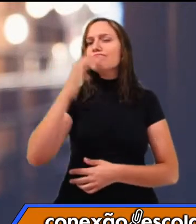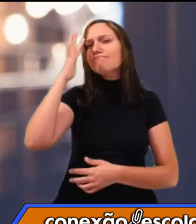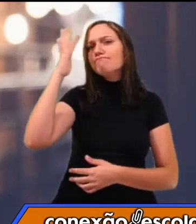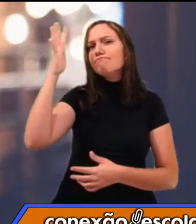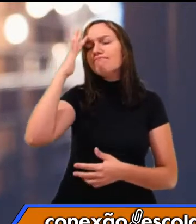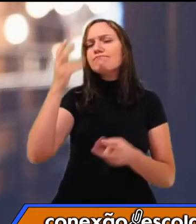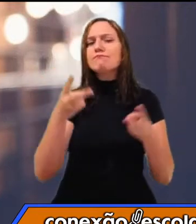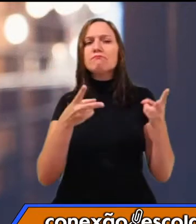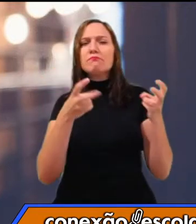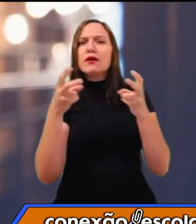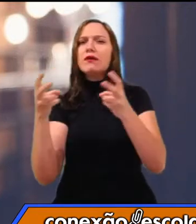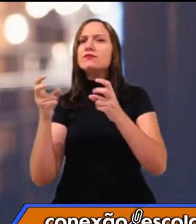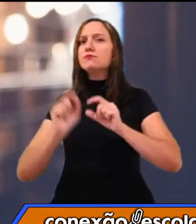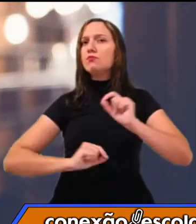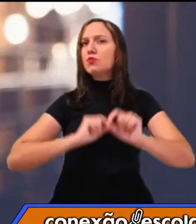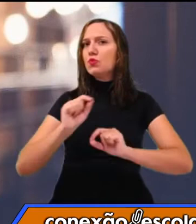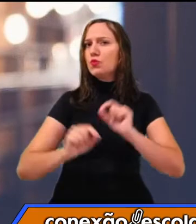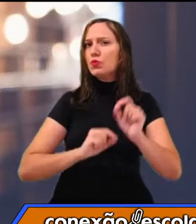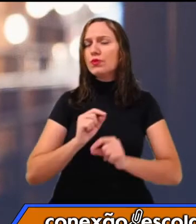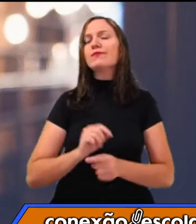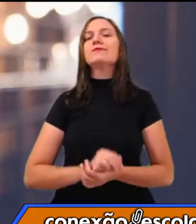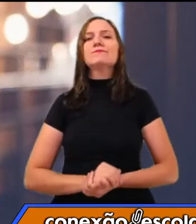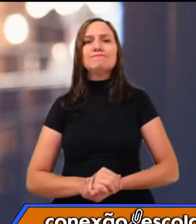perceber o seguinte a respeito da memória.